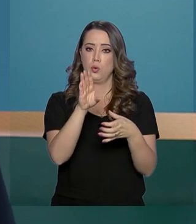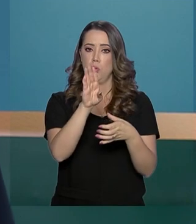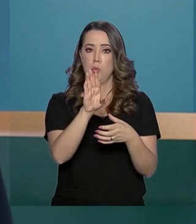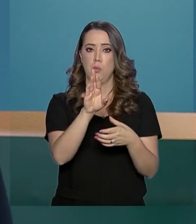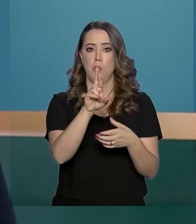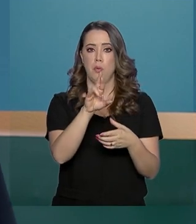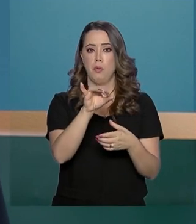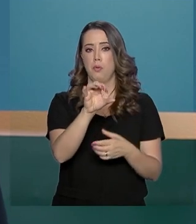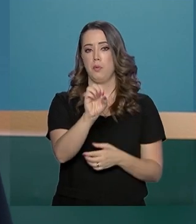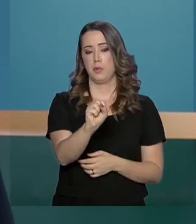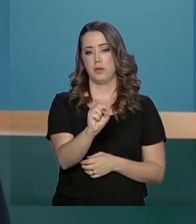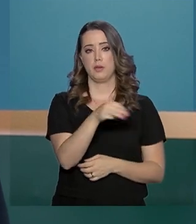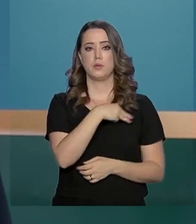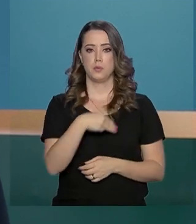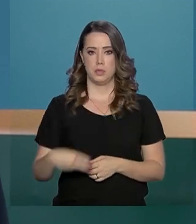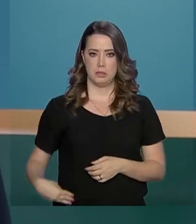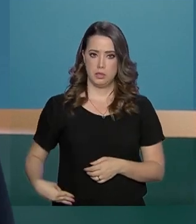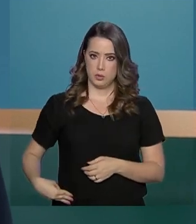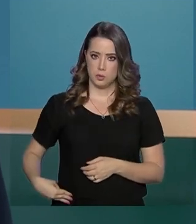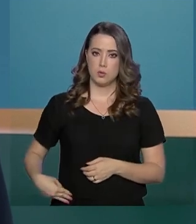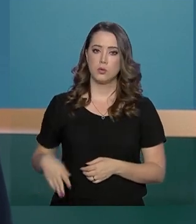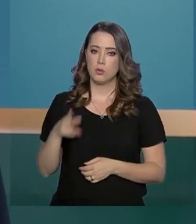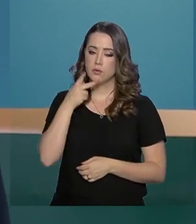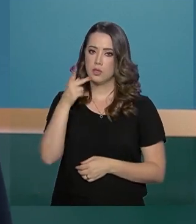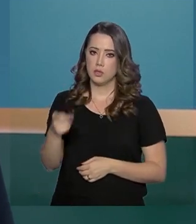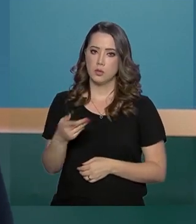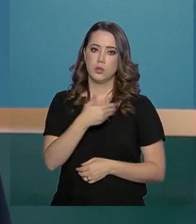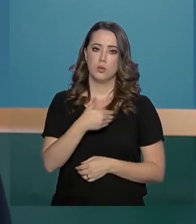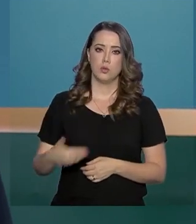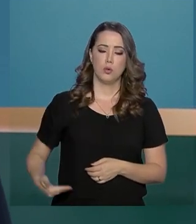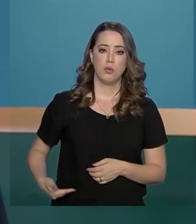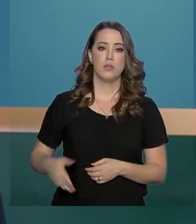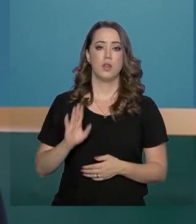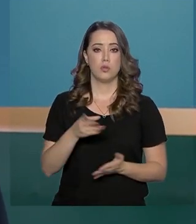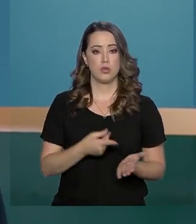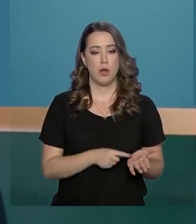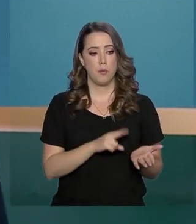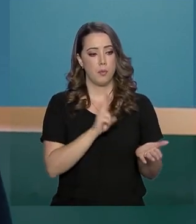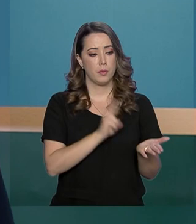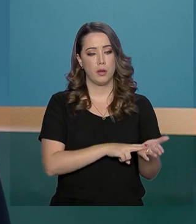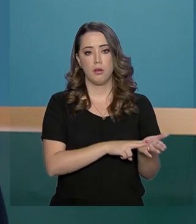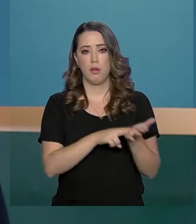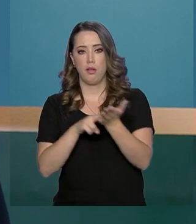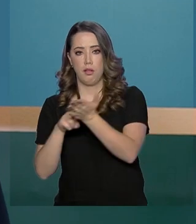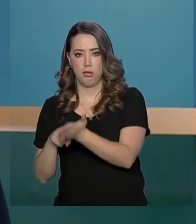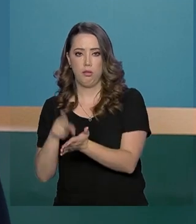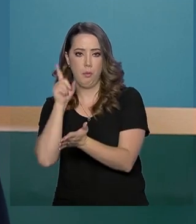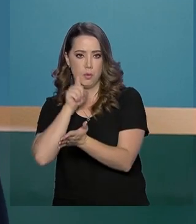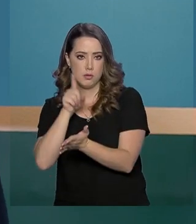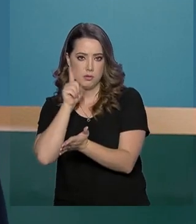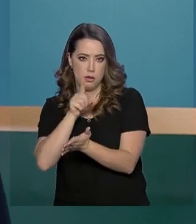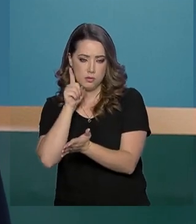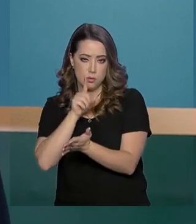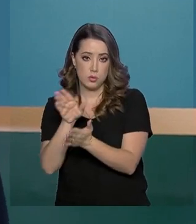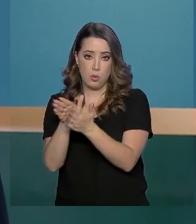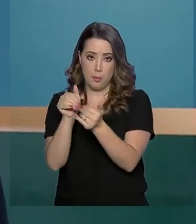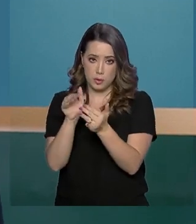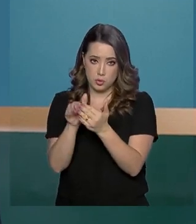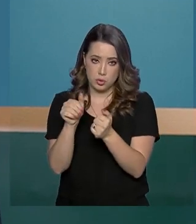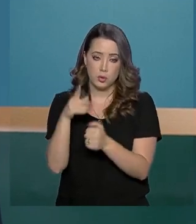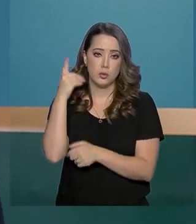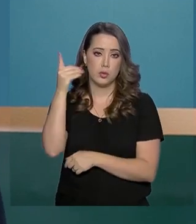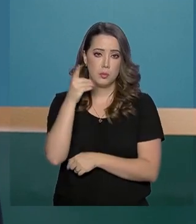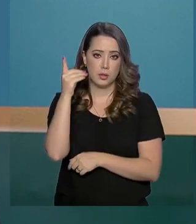ministro Ernesto Araújo informou que o governo enviou aos Estados Unidos o pedido diplomático para que o deputado federal Eduardo